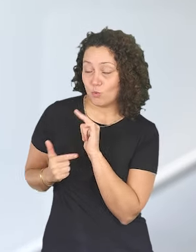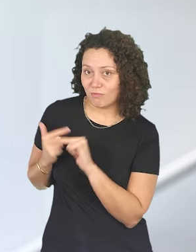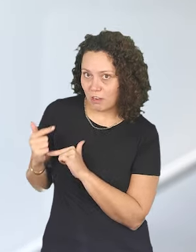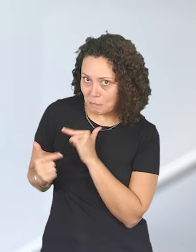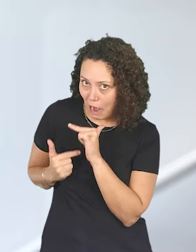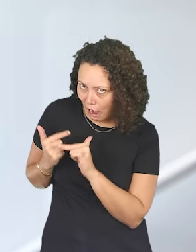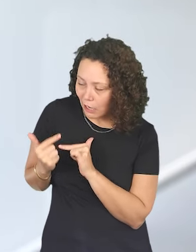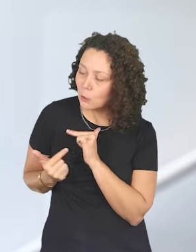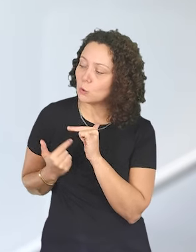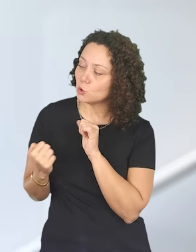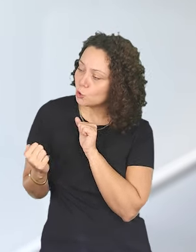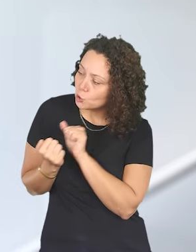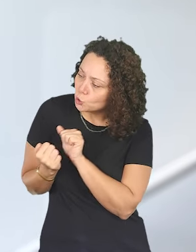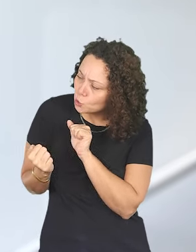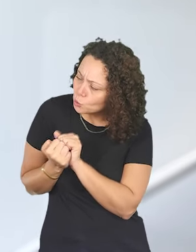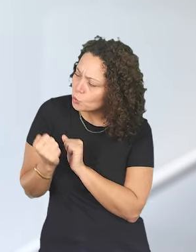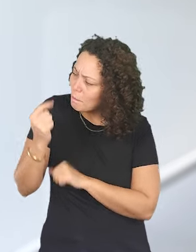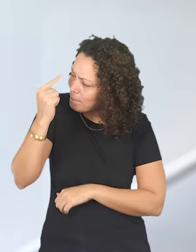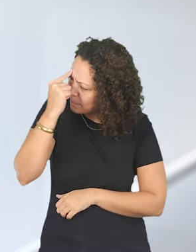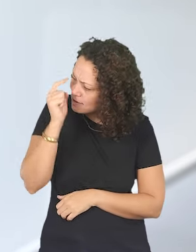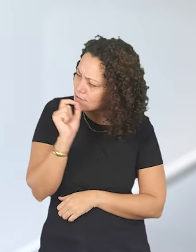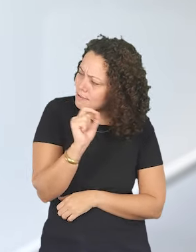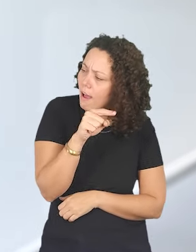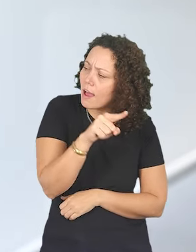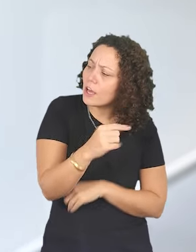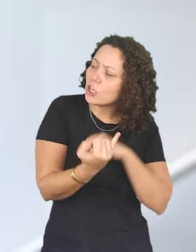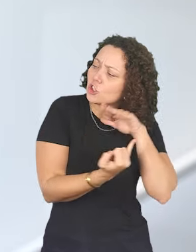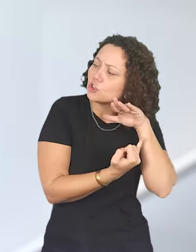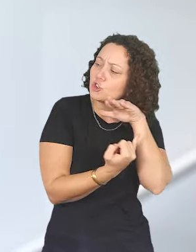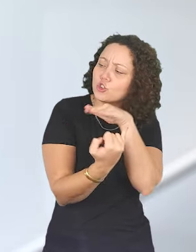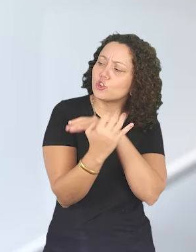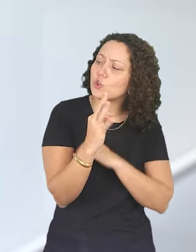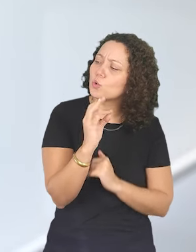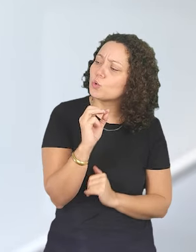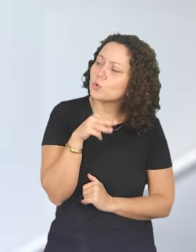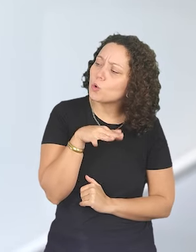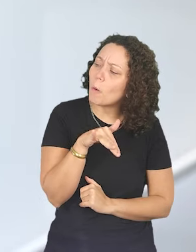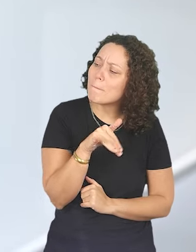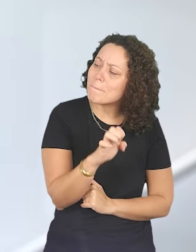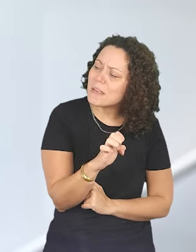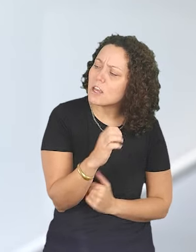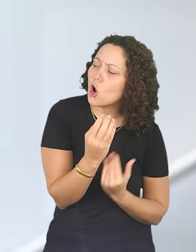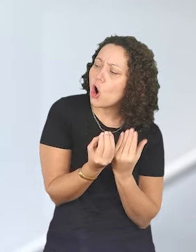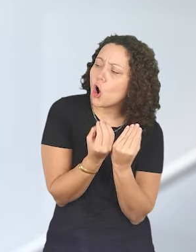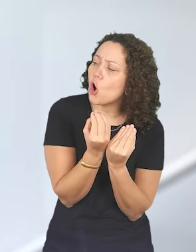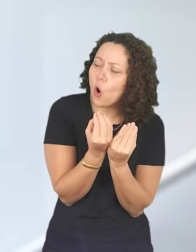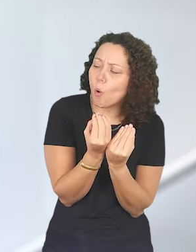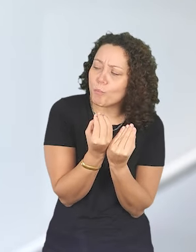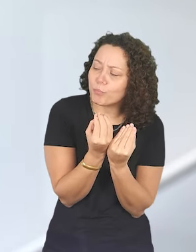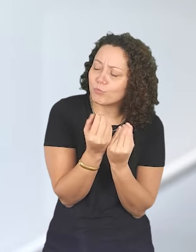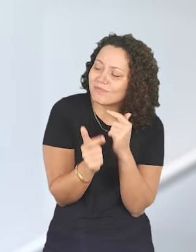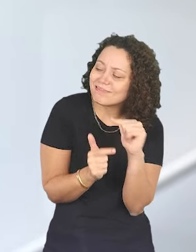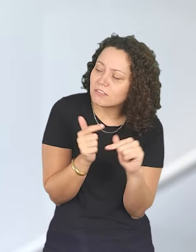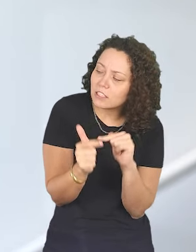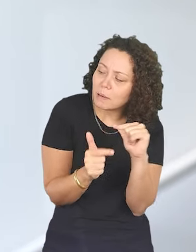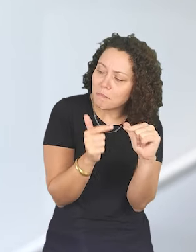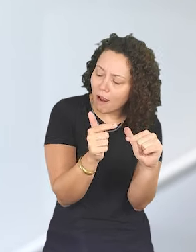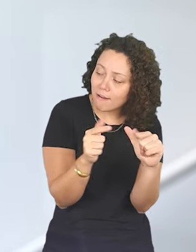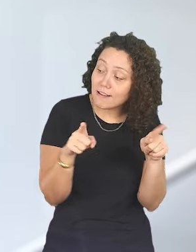escritório provisório, começar a pensar o que seria esse Instituto, como ele iria trabalhar e também